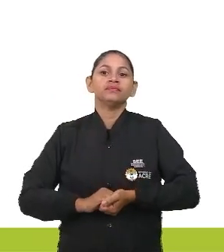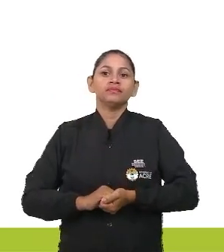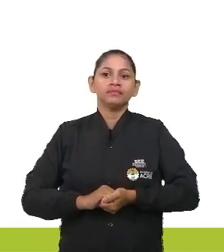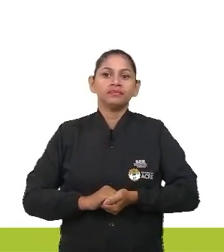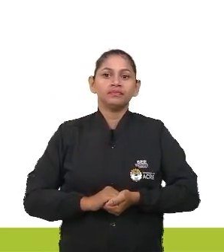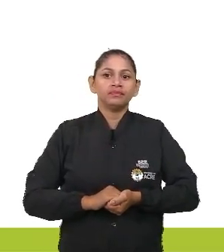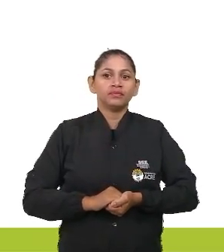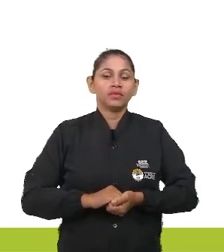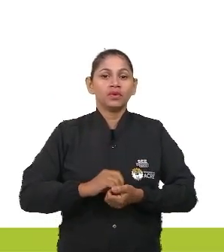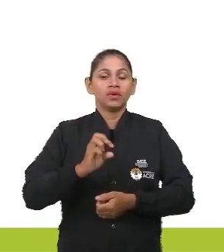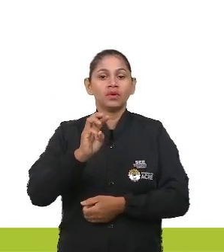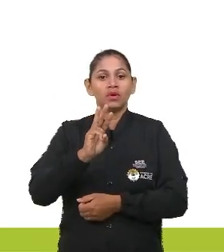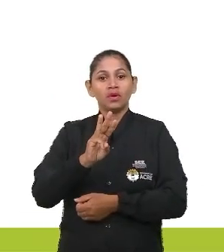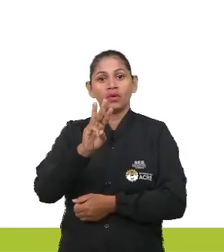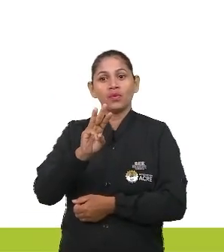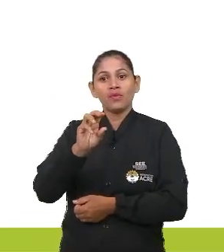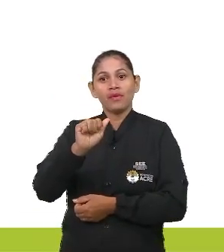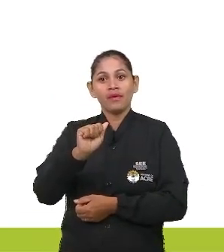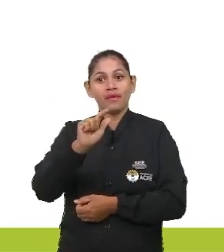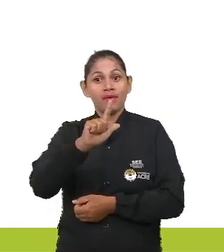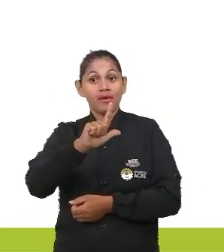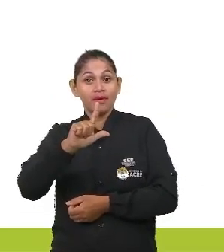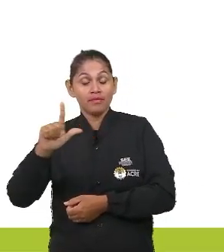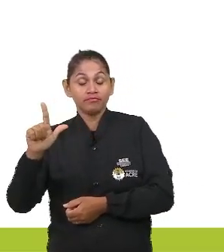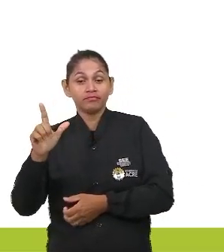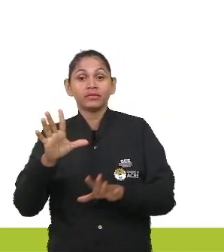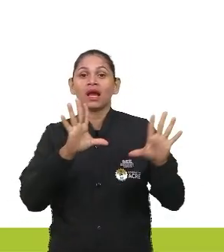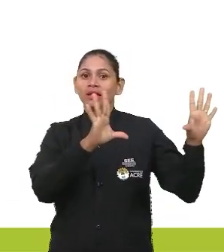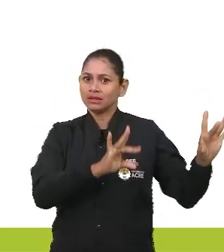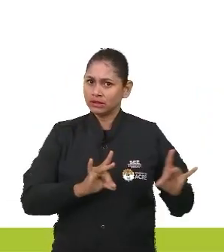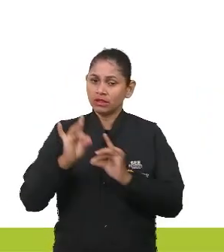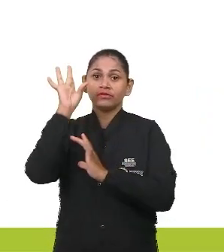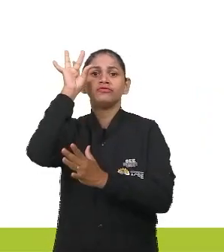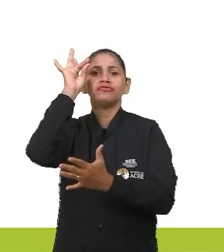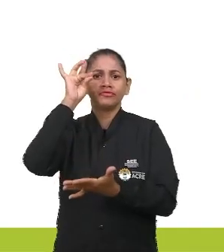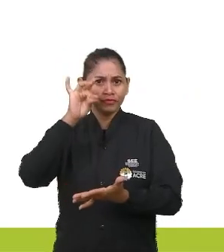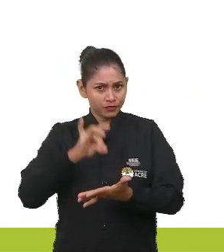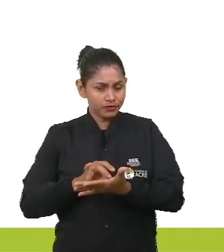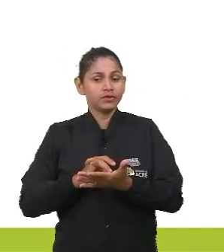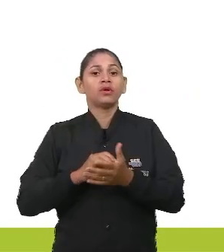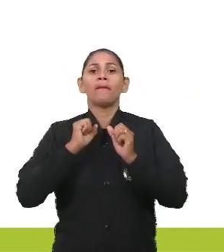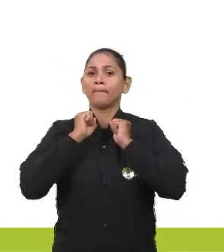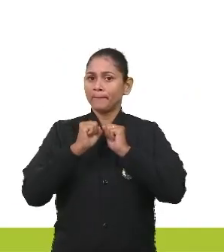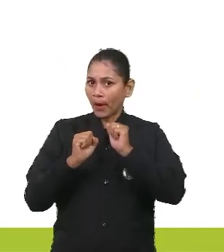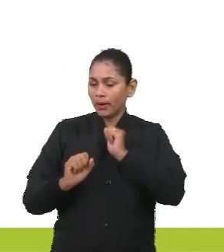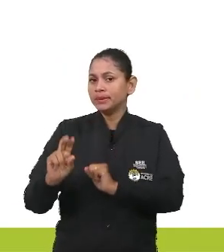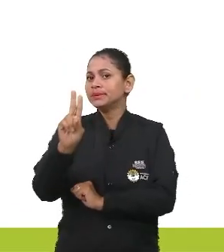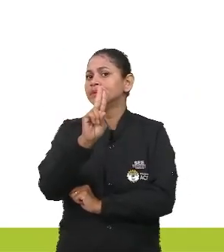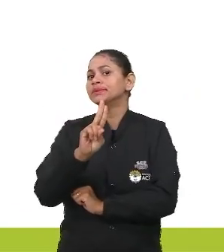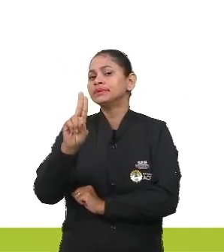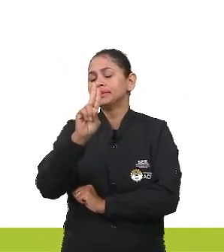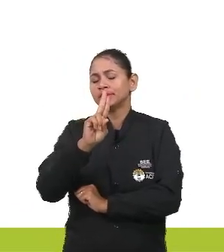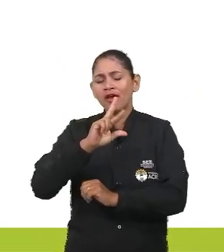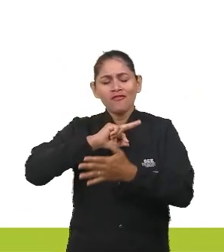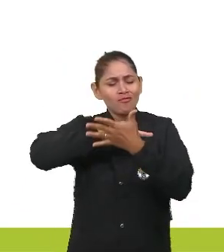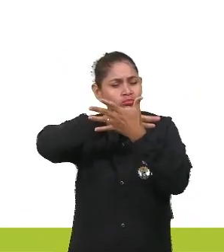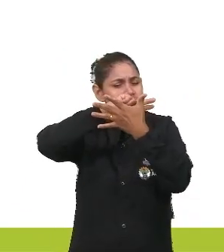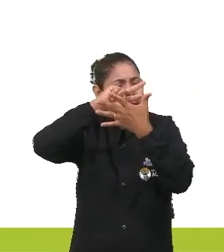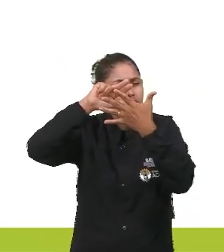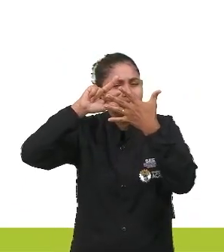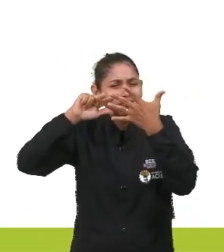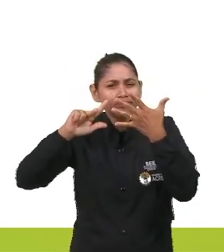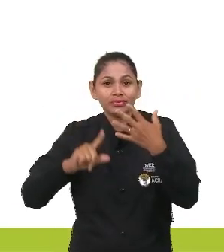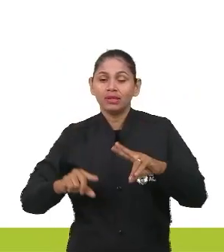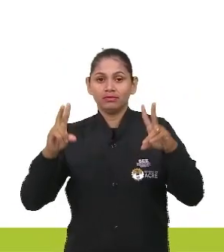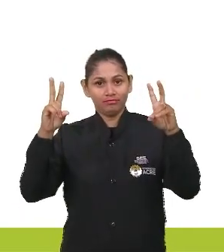que traz uma realidade que pode muito bem ser utilizada em bastante temas e nesse tema no